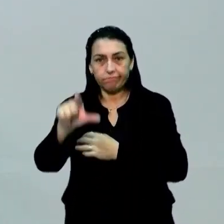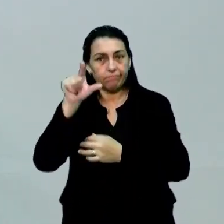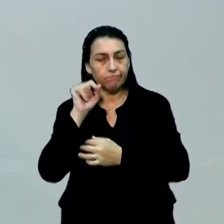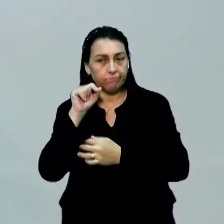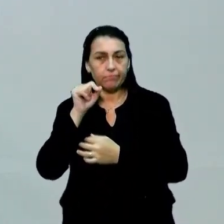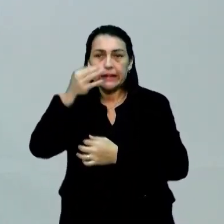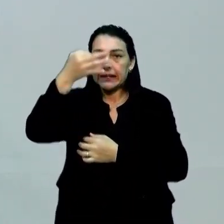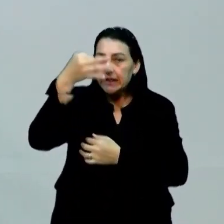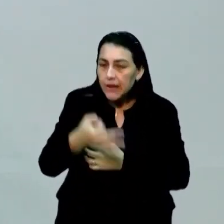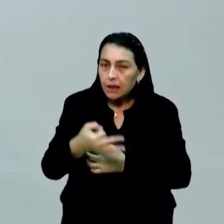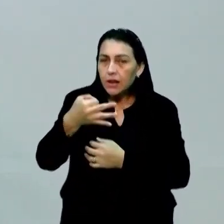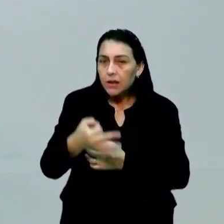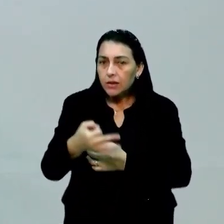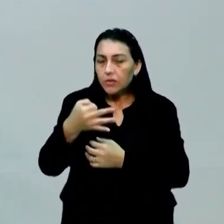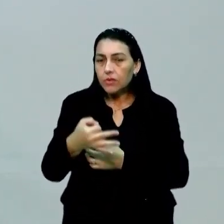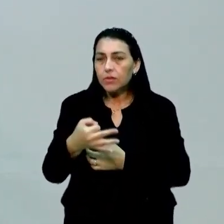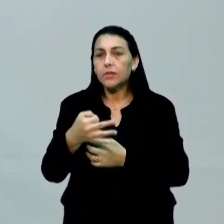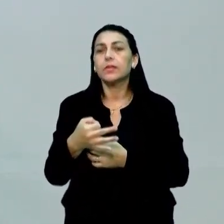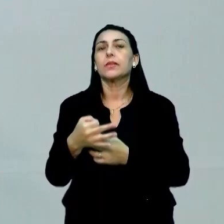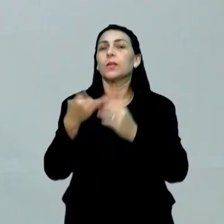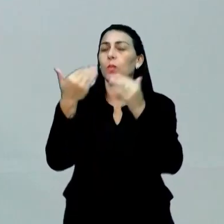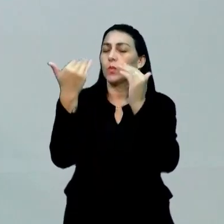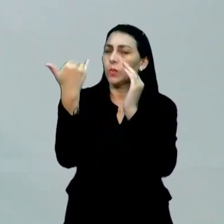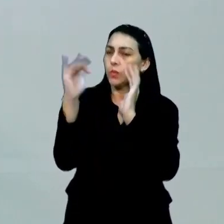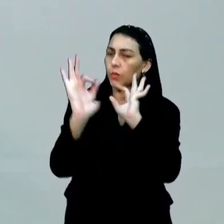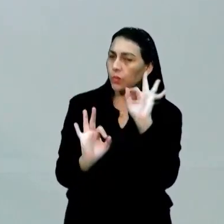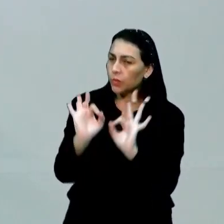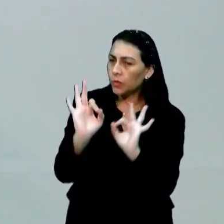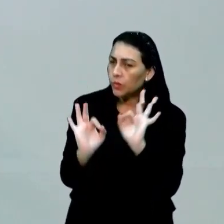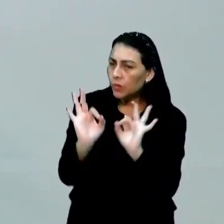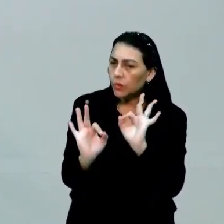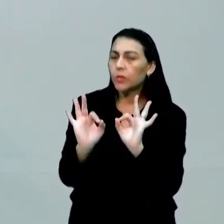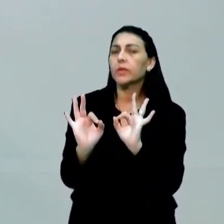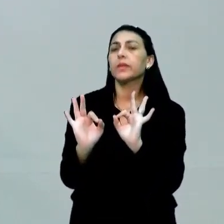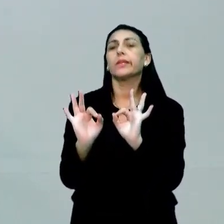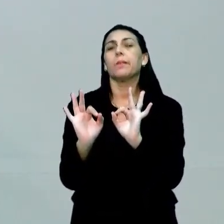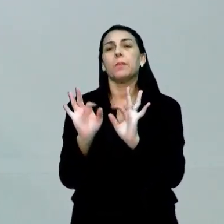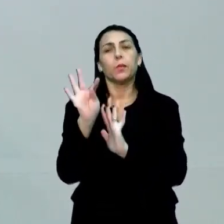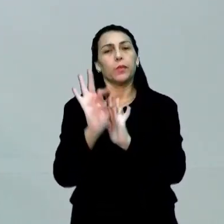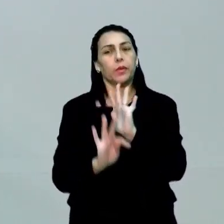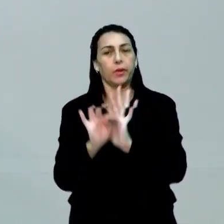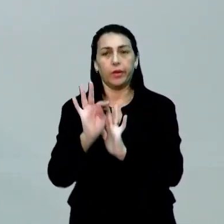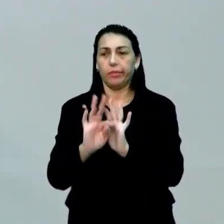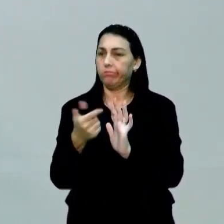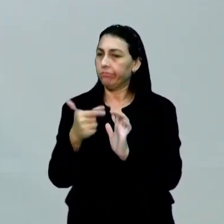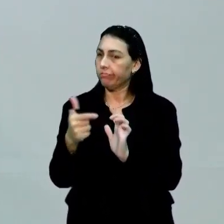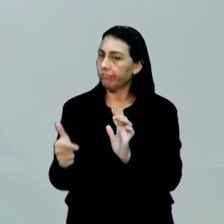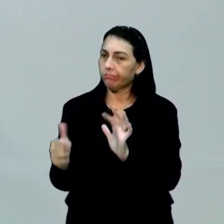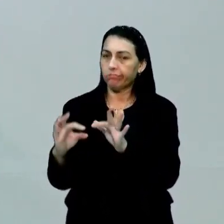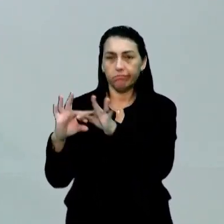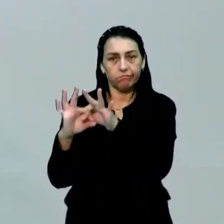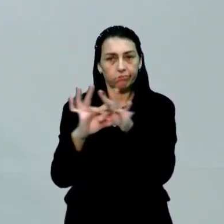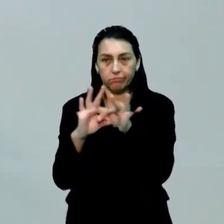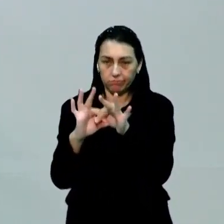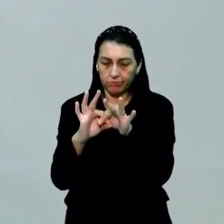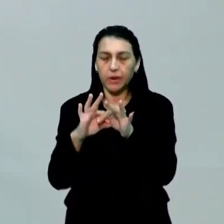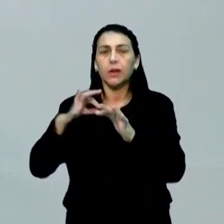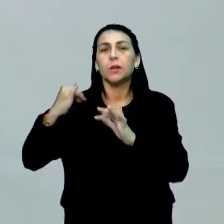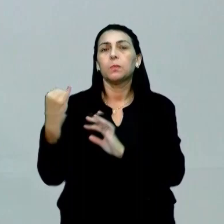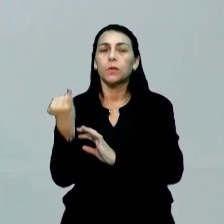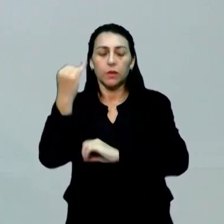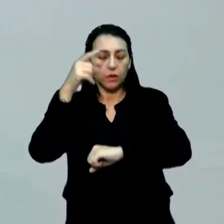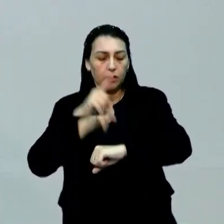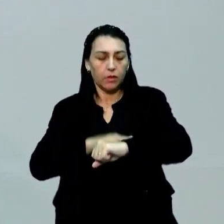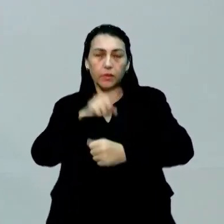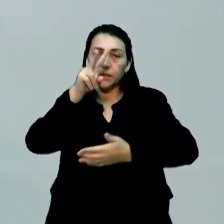argumentos corretos, que se alinhem, que casem entre si, meu texto vai ficar sem lógica. Então, importante que, na